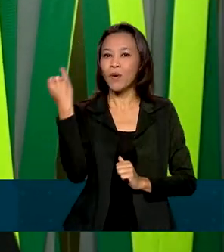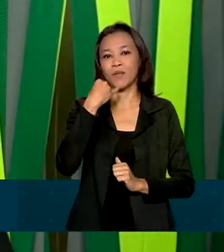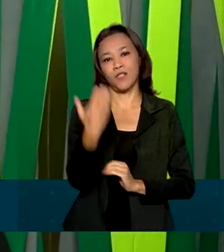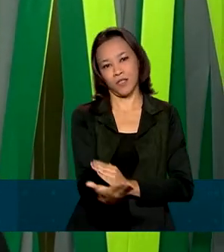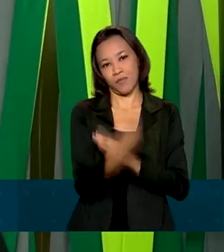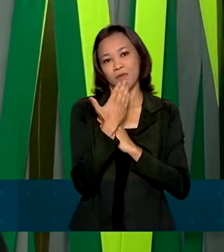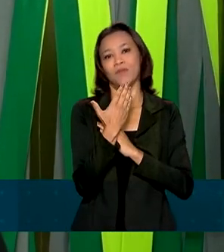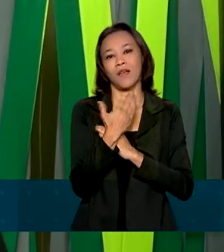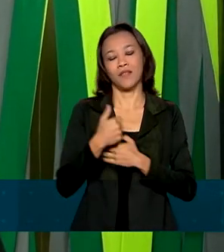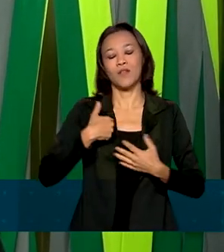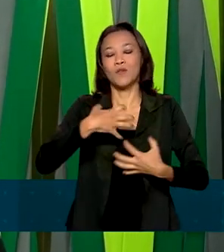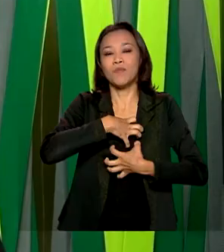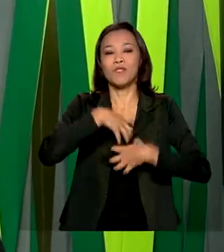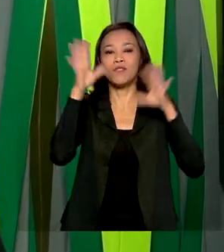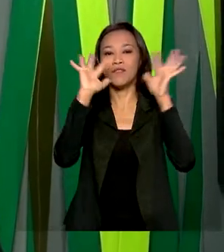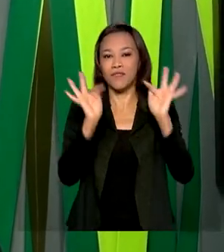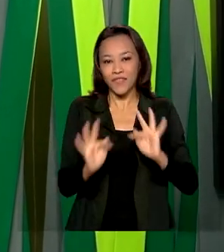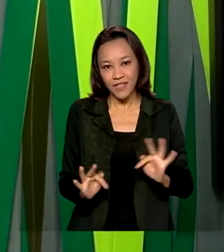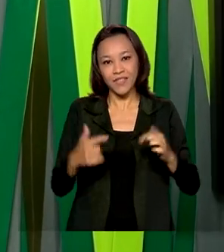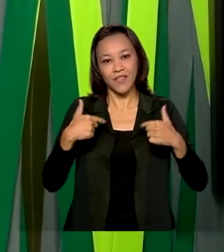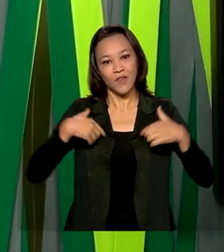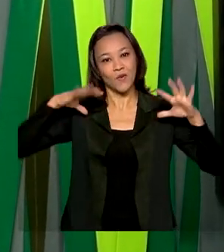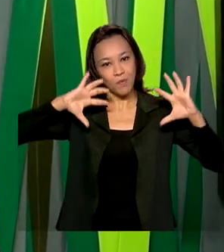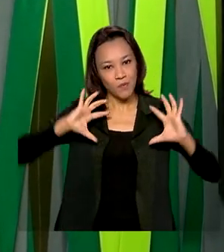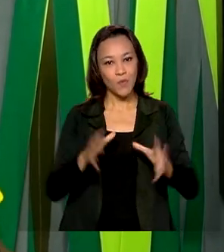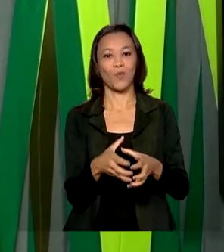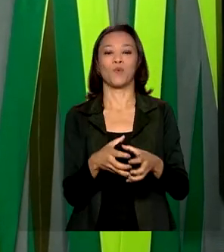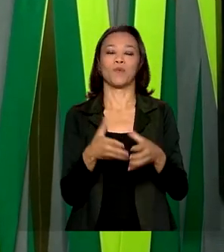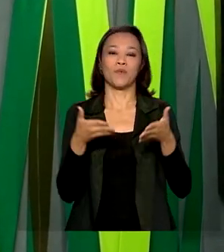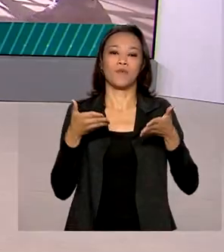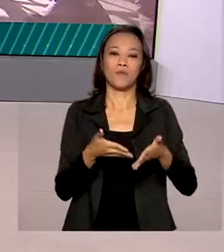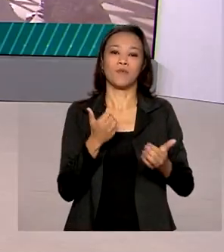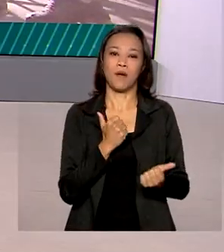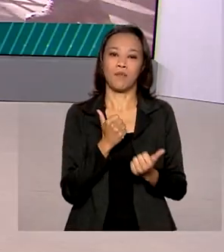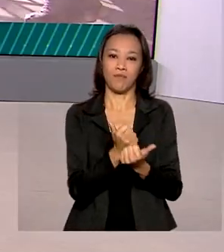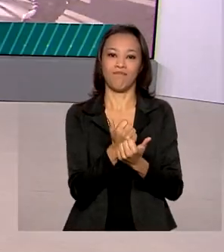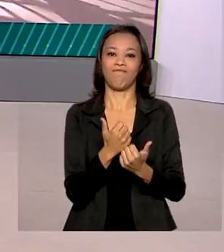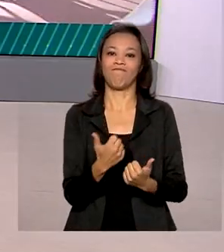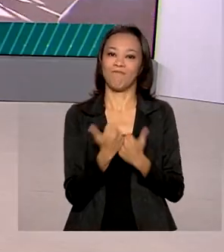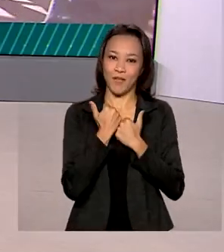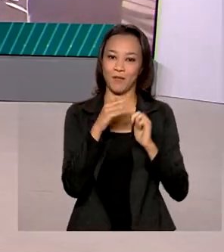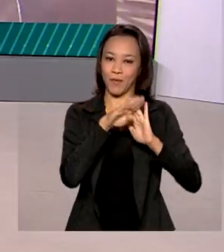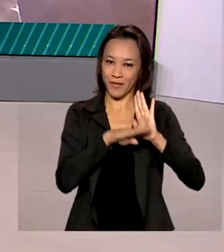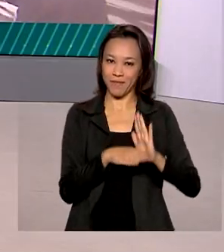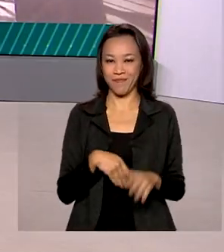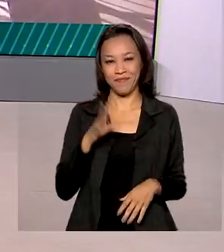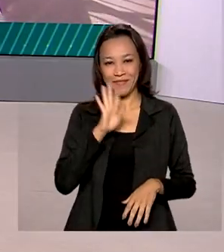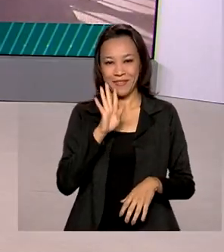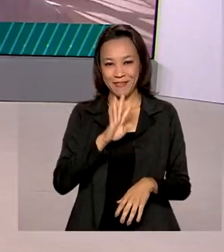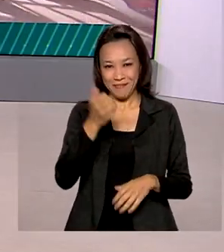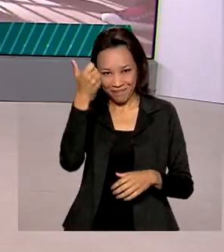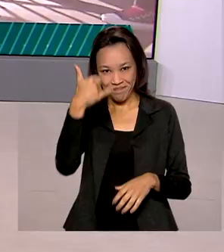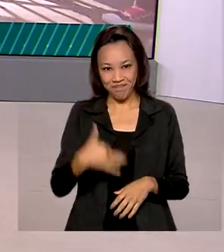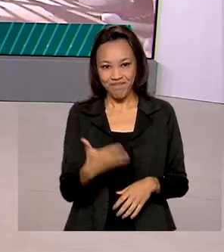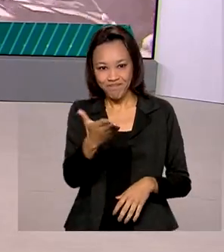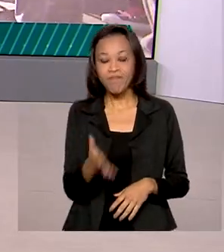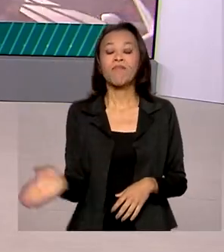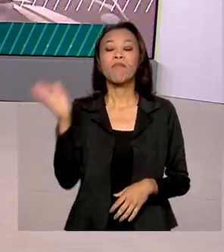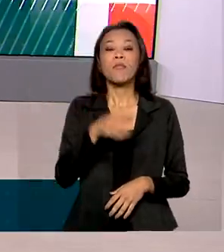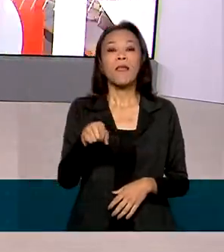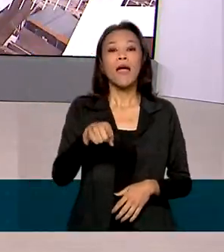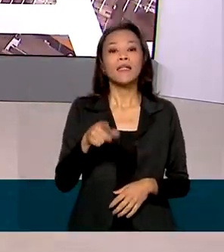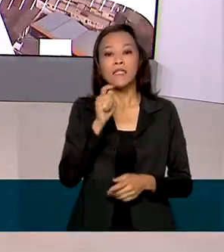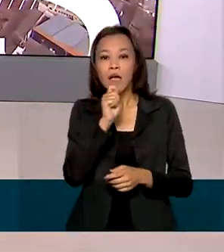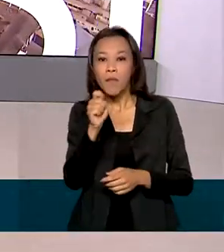Eu fico muito feliz de poder ter feito parte e fazer parte ainda deste programa. Bacana o depoimento, né? As reportagens desta